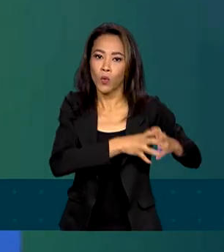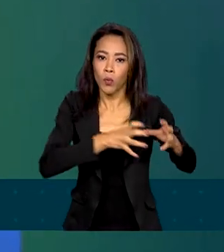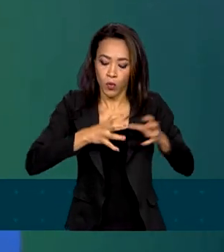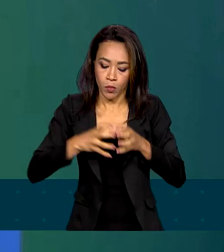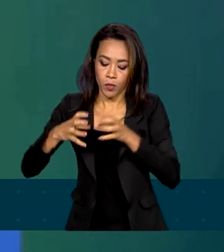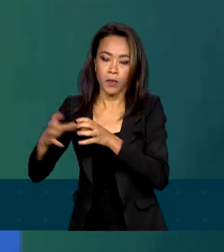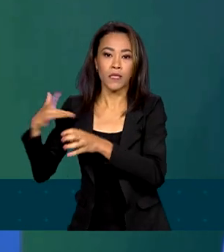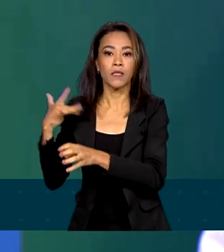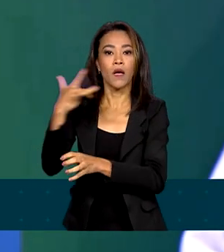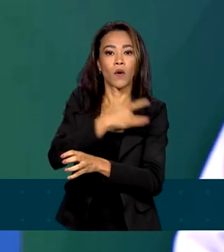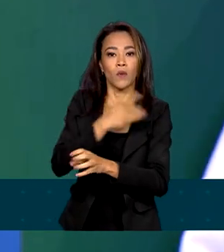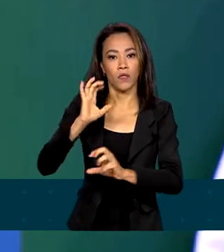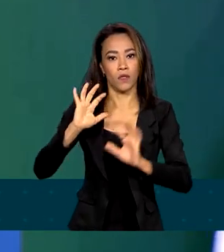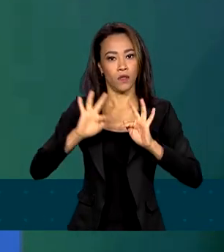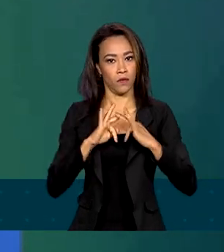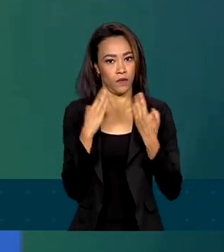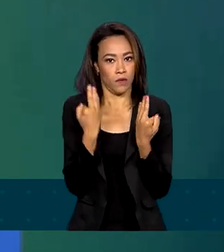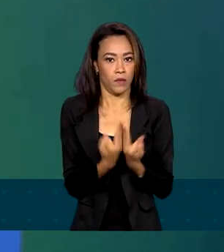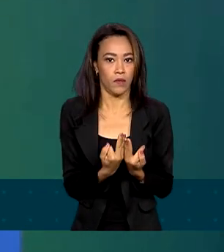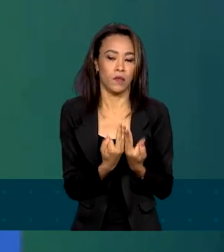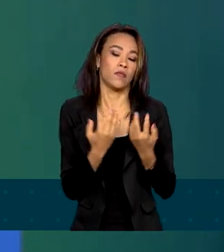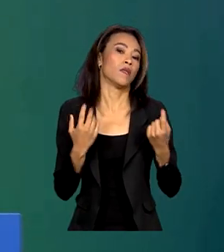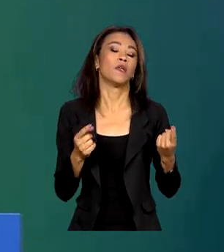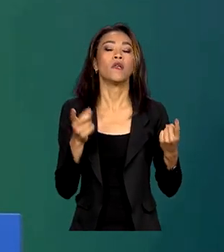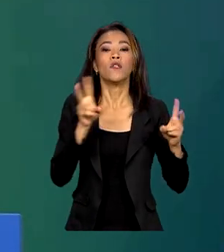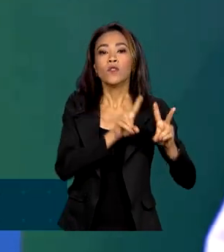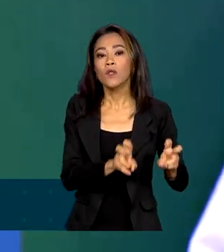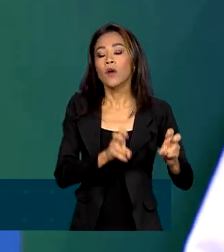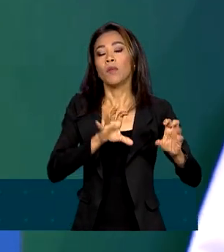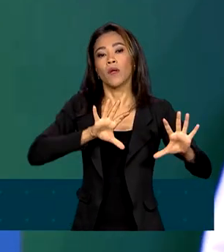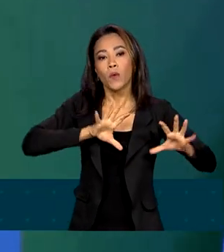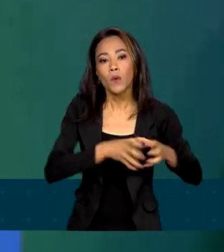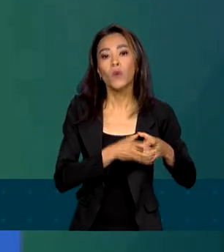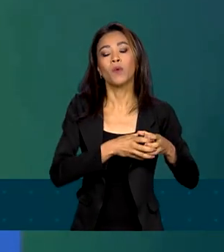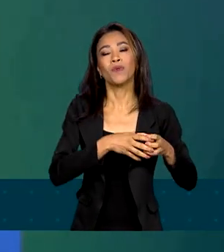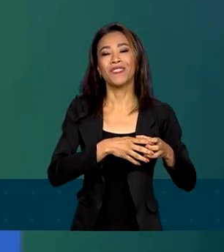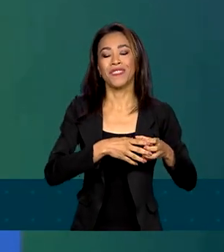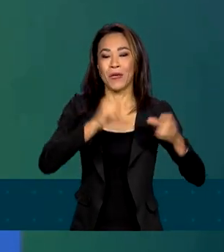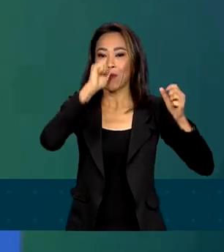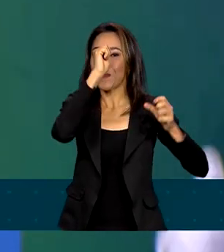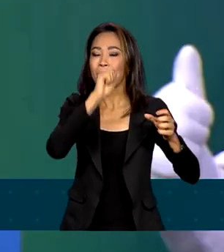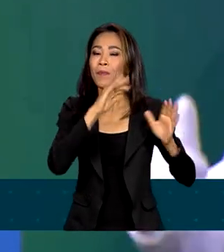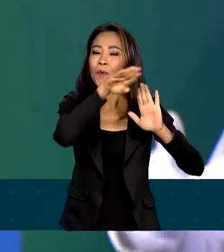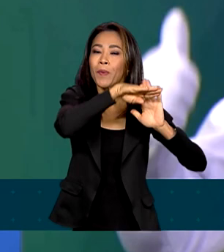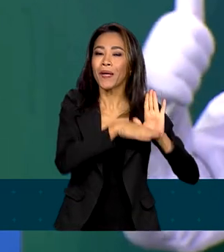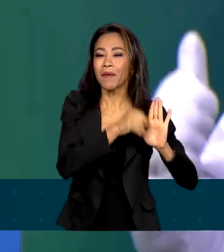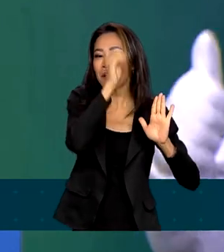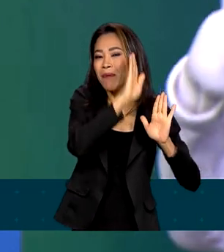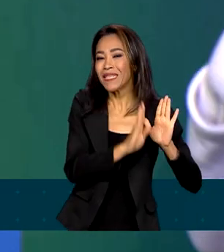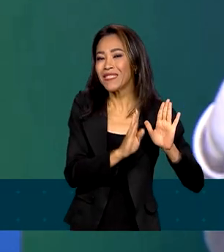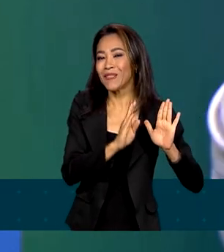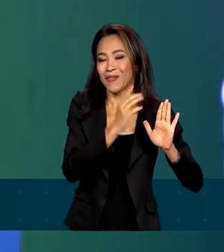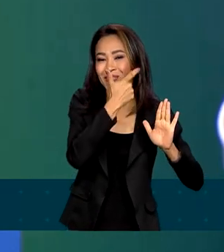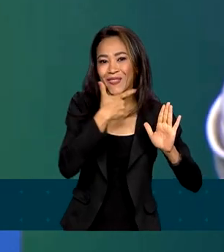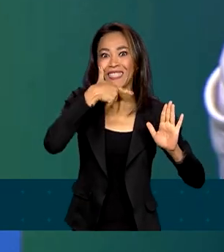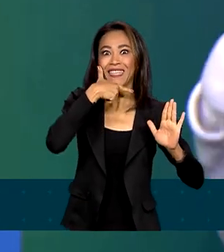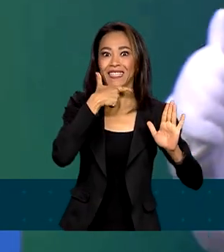das equipes associadas ao programa Brasil Sorridente na saúde, da saúde bucal,